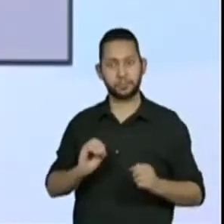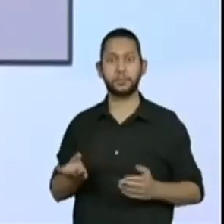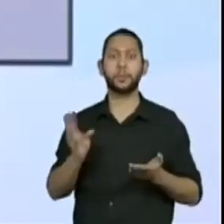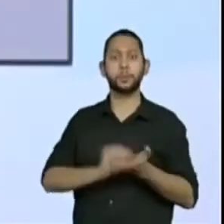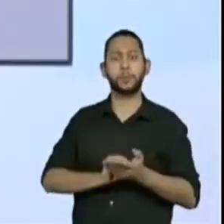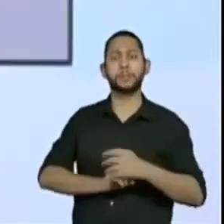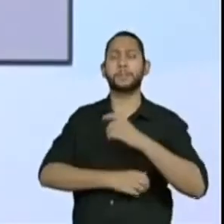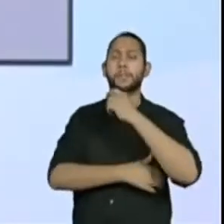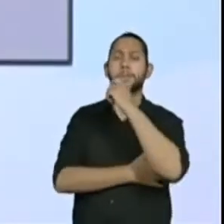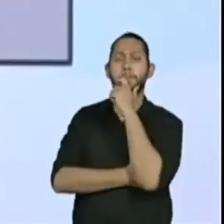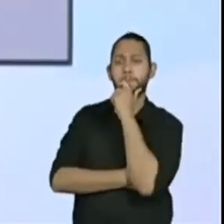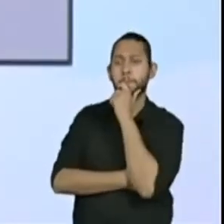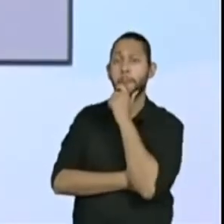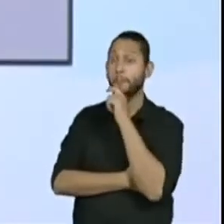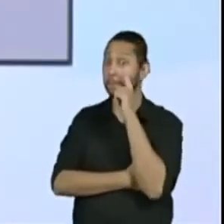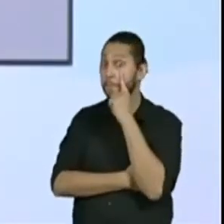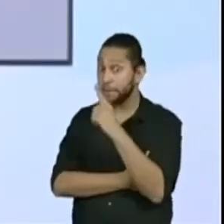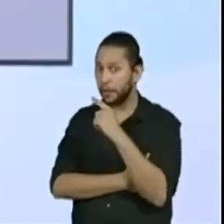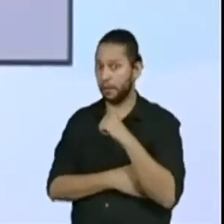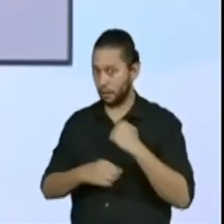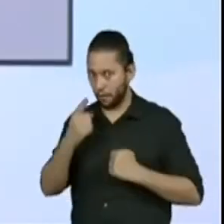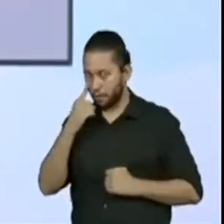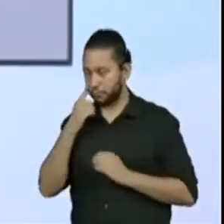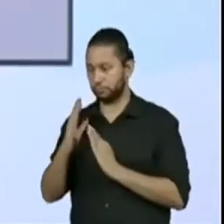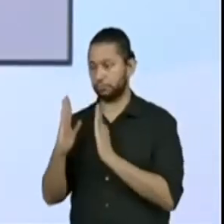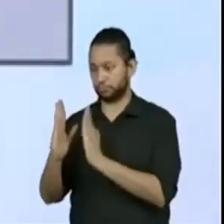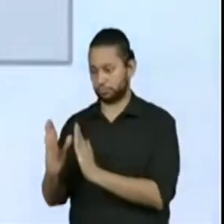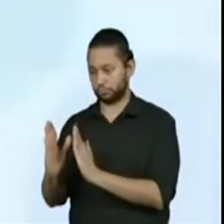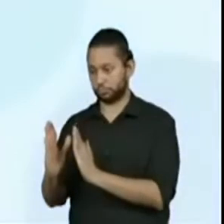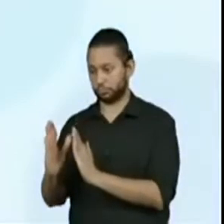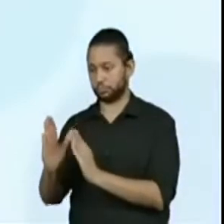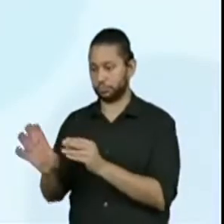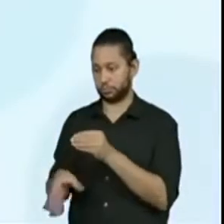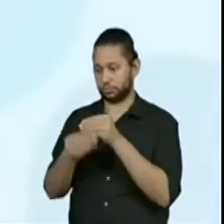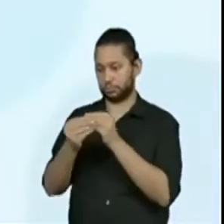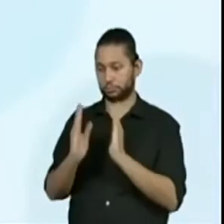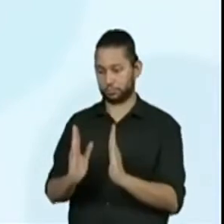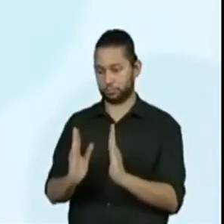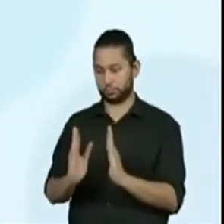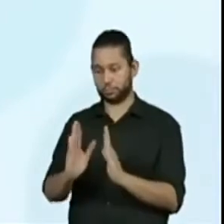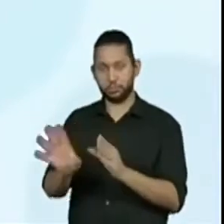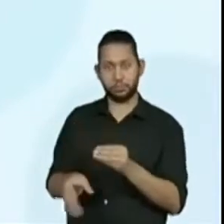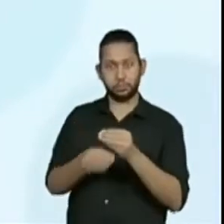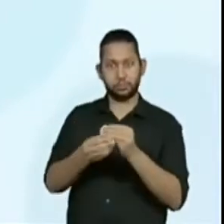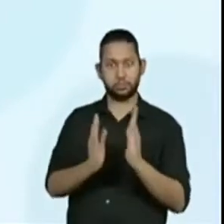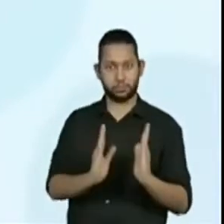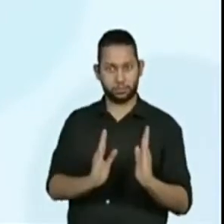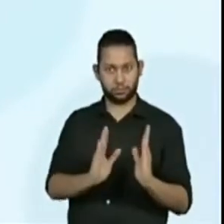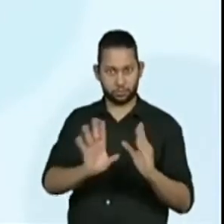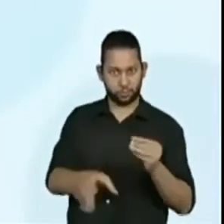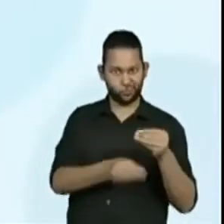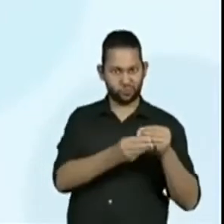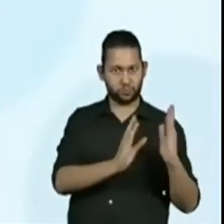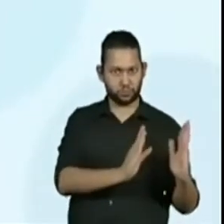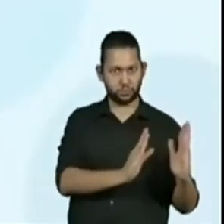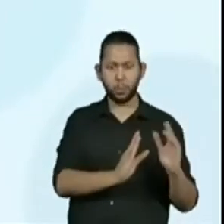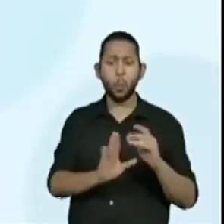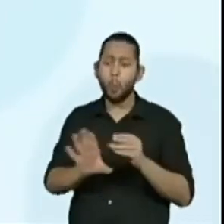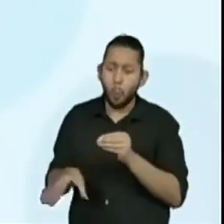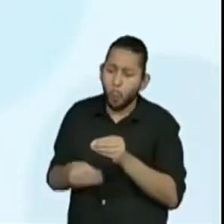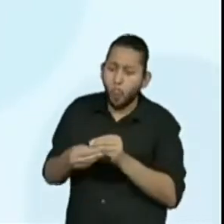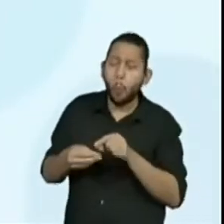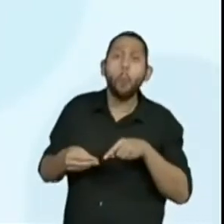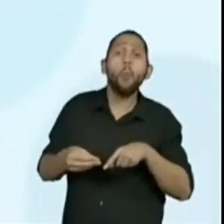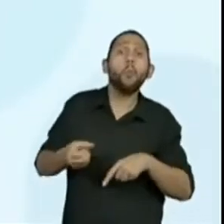A gente verificou que existe uma sequência, existe um padrão, por isso nós conseguimos completar essa sequência. Mas